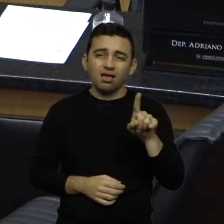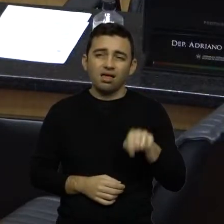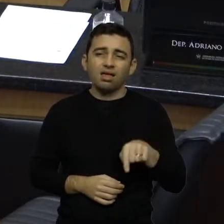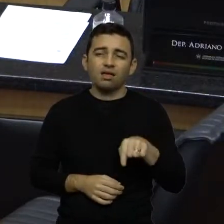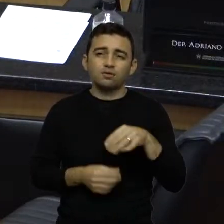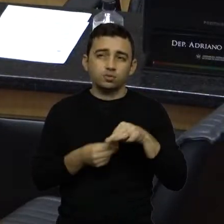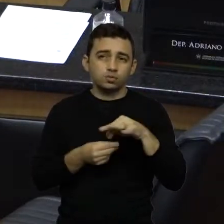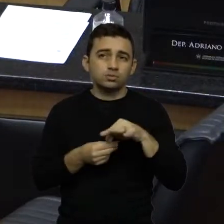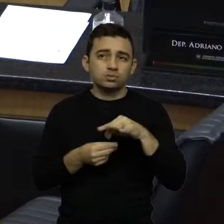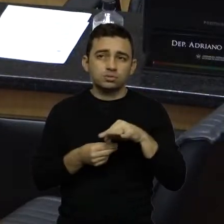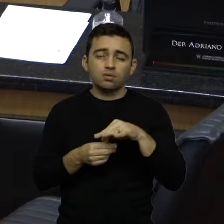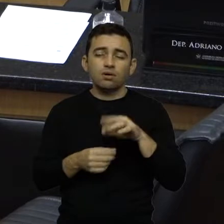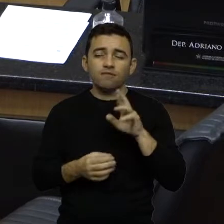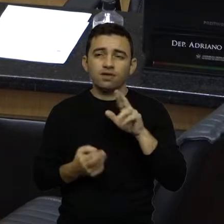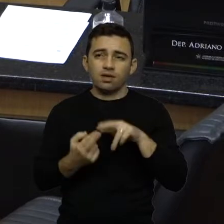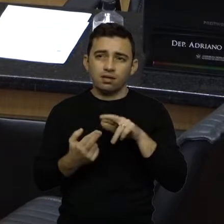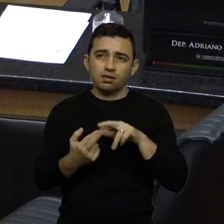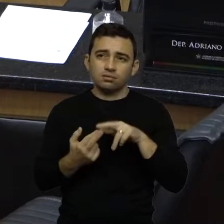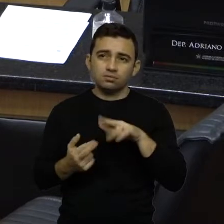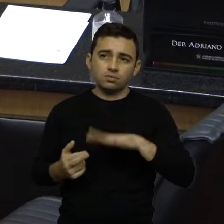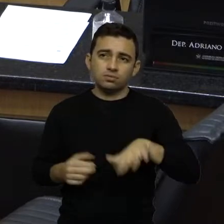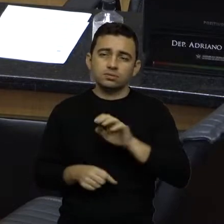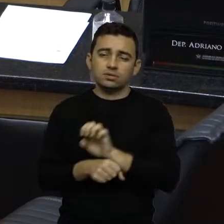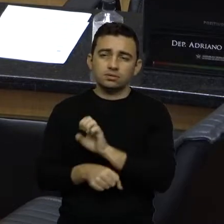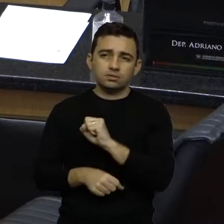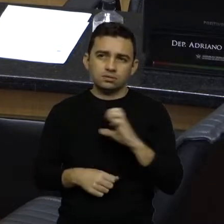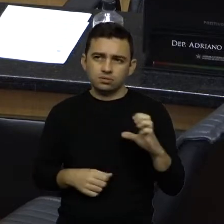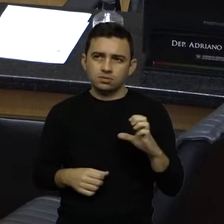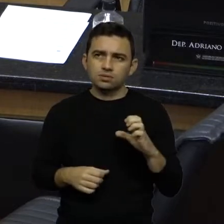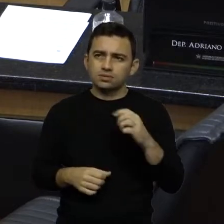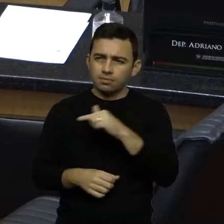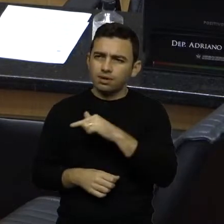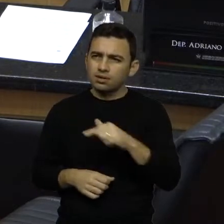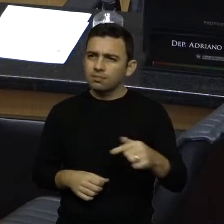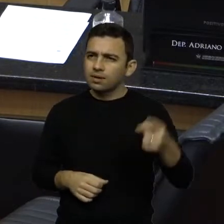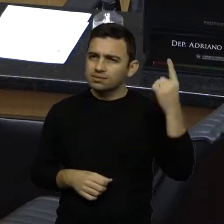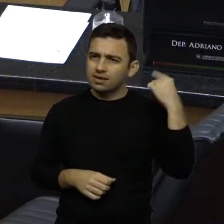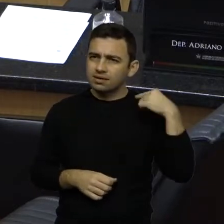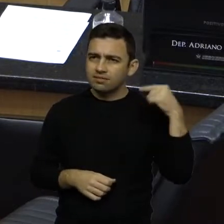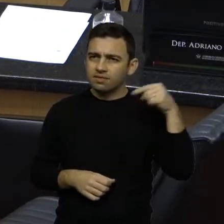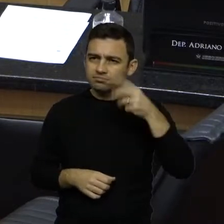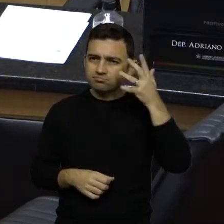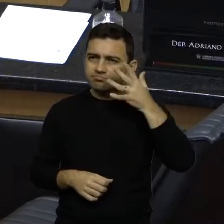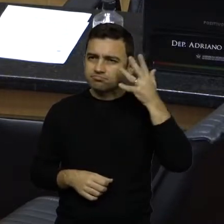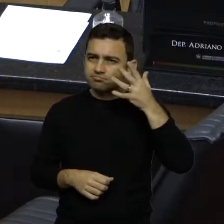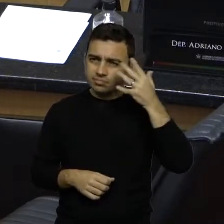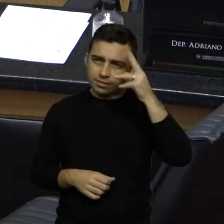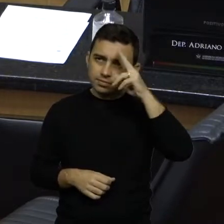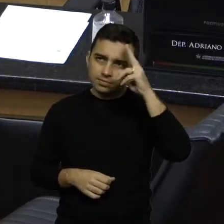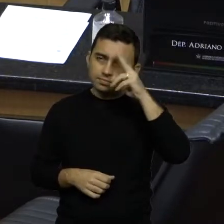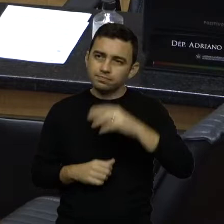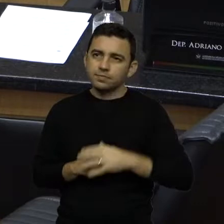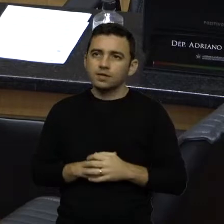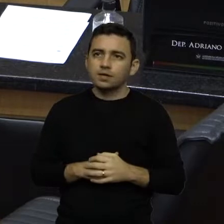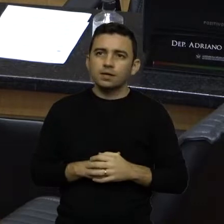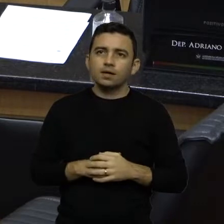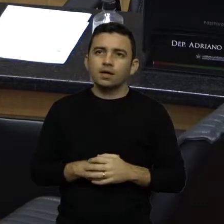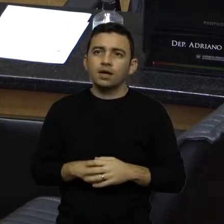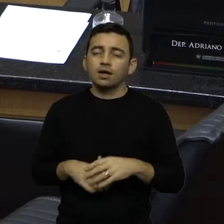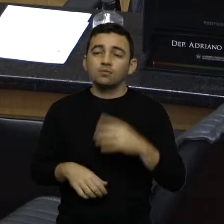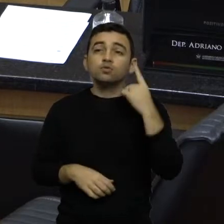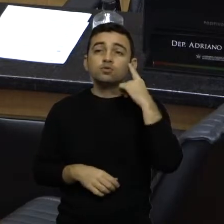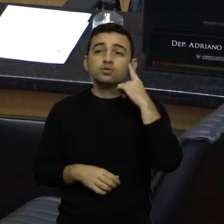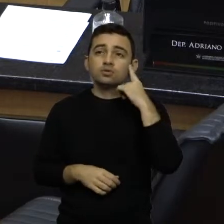coincidentemente, na semana passada fez a apresentação aqui usando a tribuna da Casa. A data